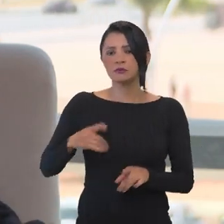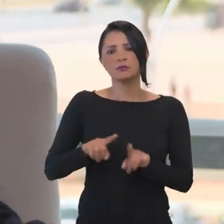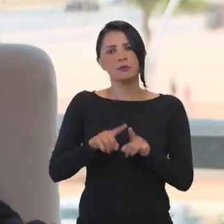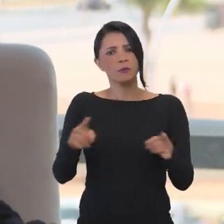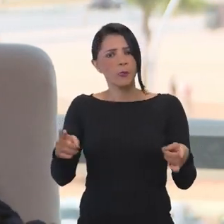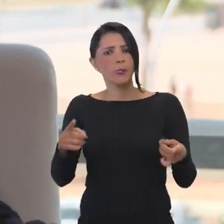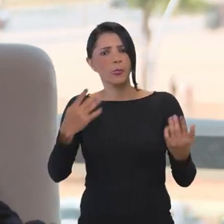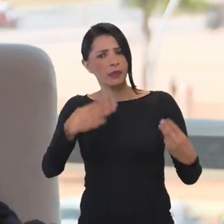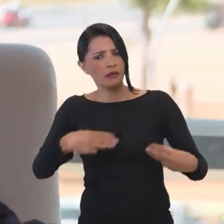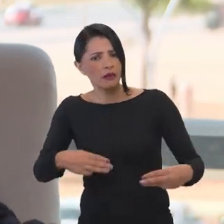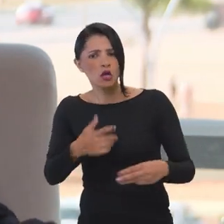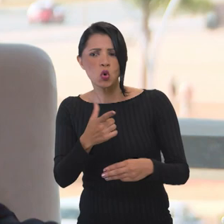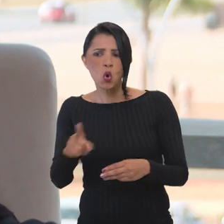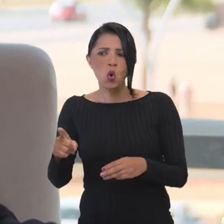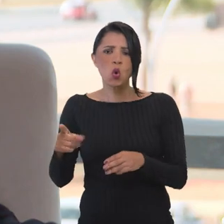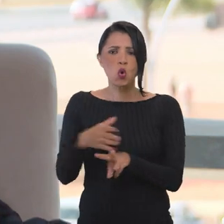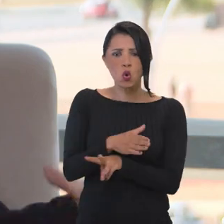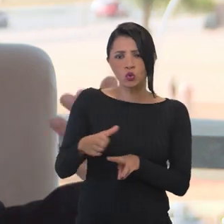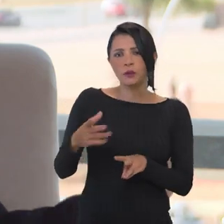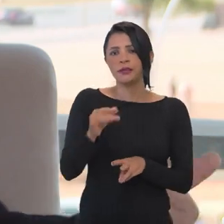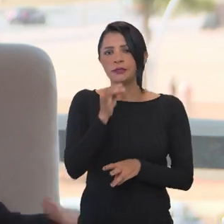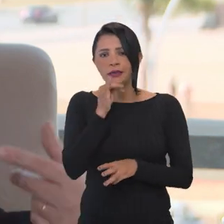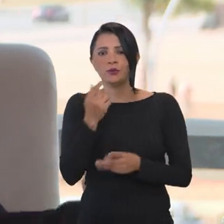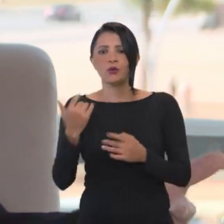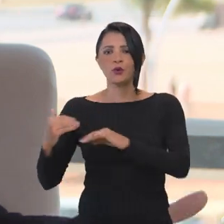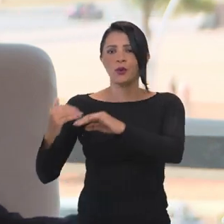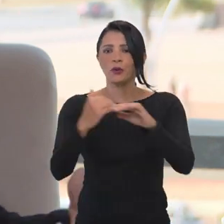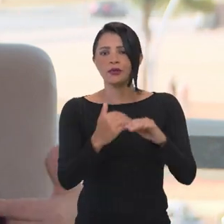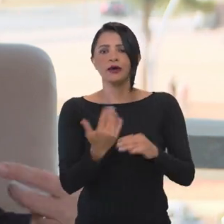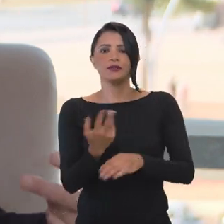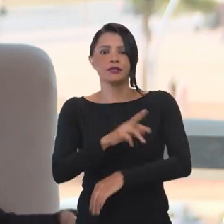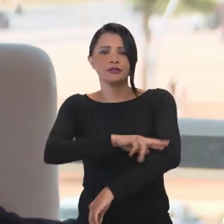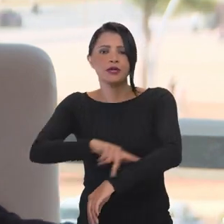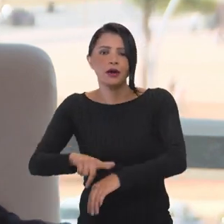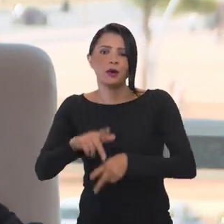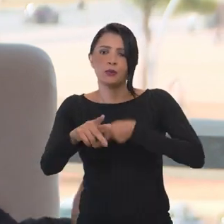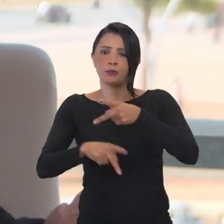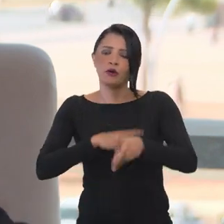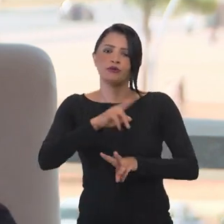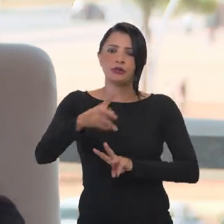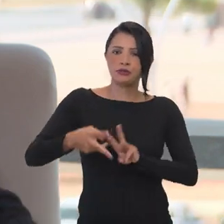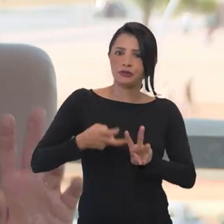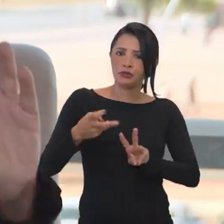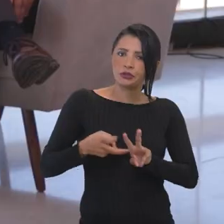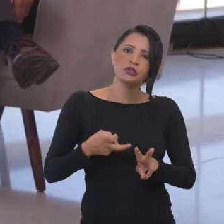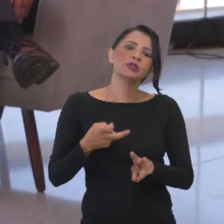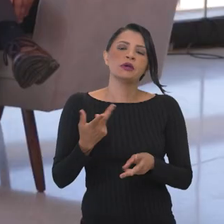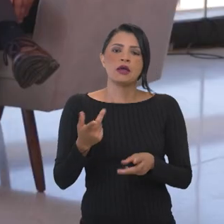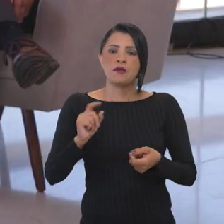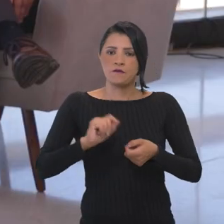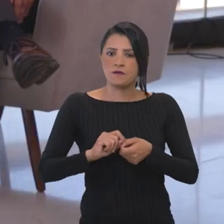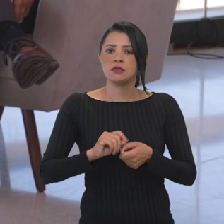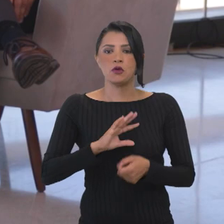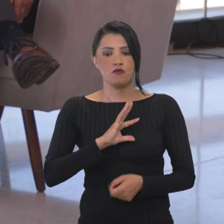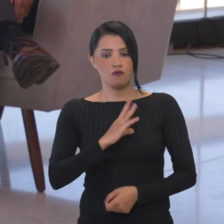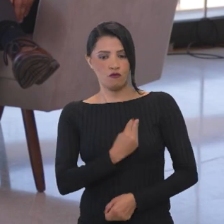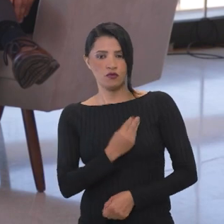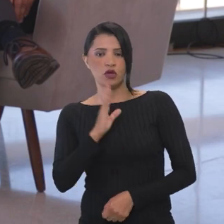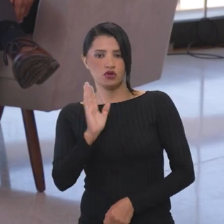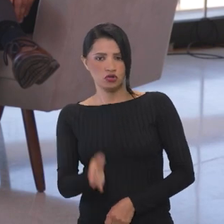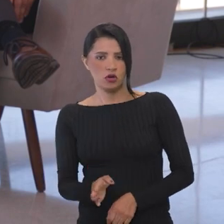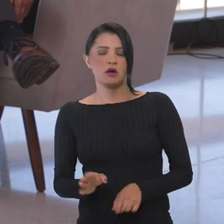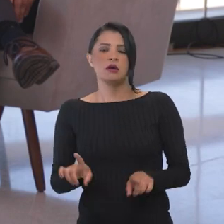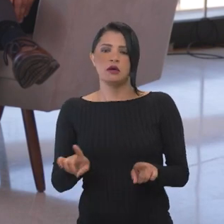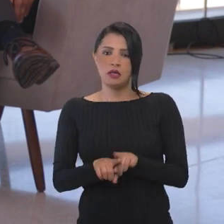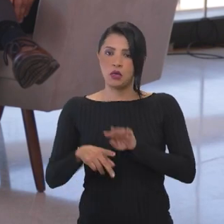saúde, mas tinha os ministérios mais transversais, como a Igualdade Racial, povos indígenas. Povos indígenas fez para FUNAI já,